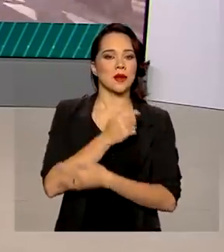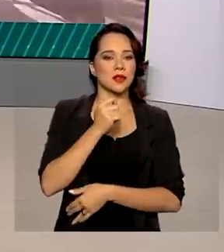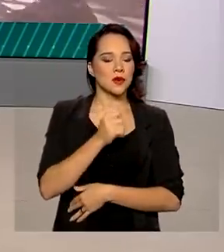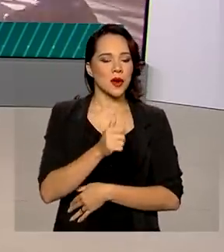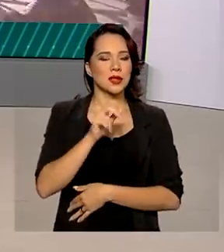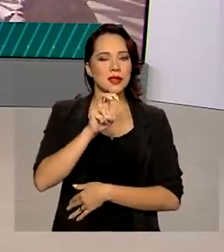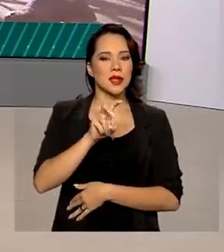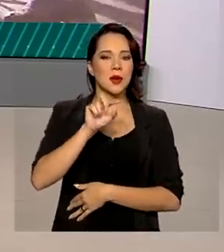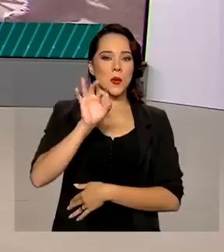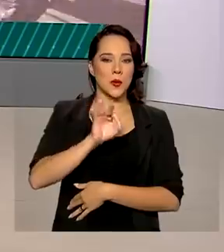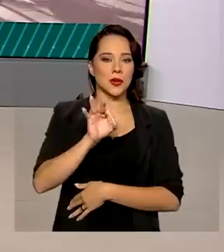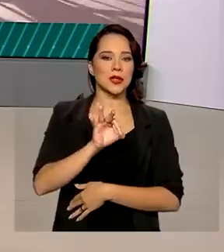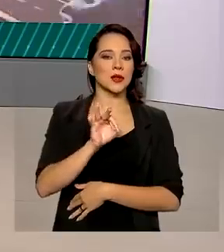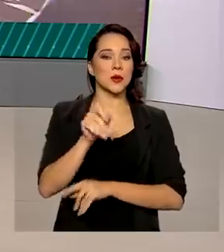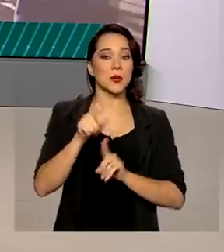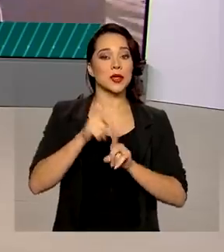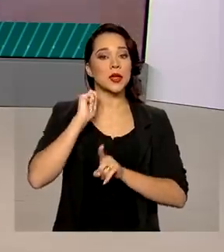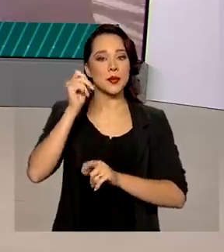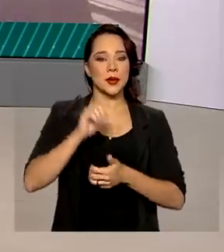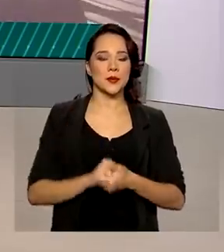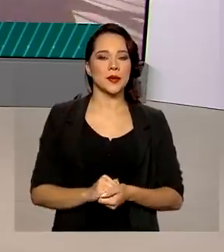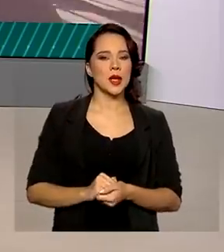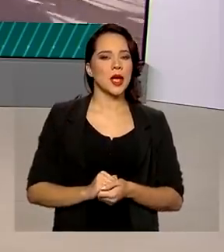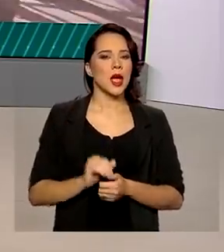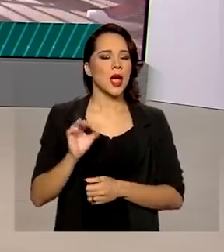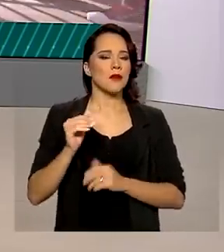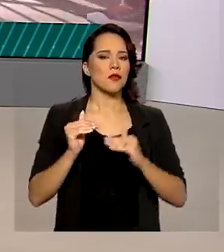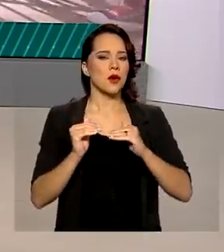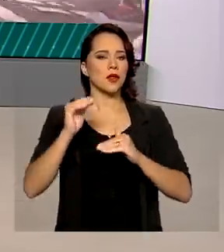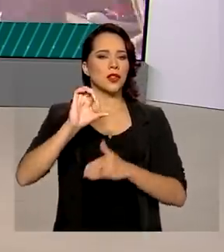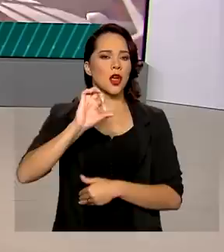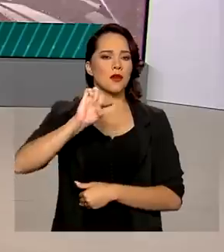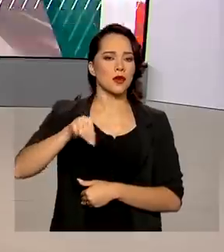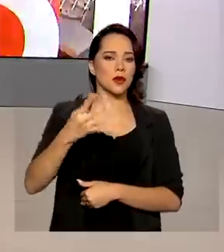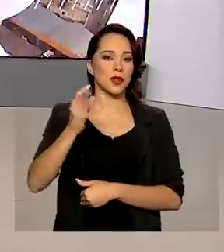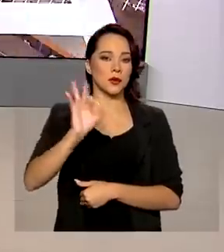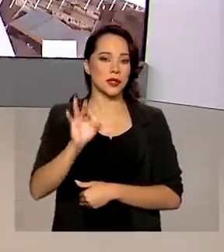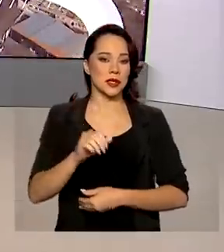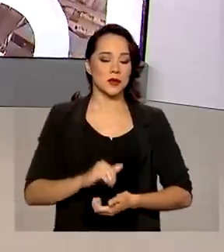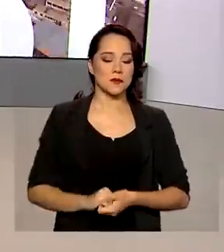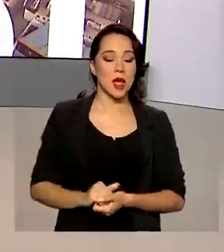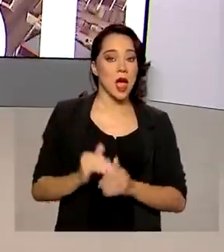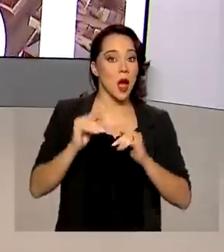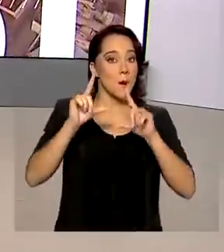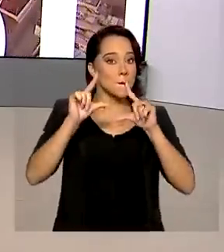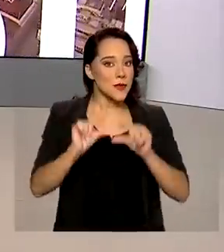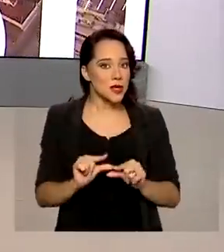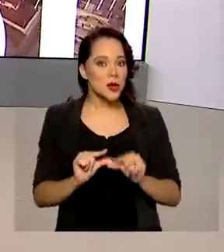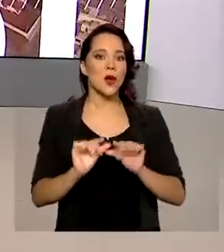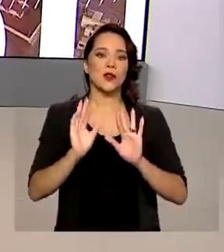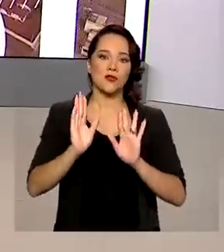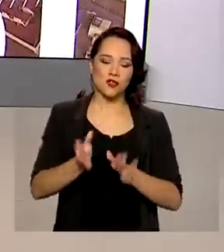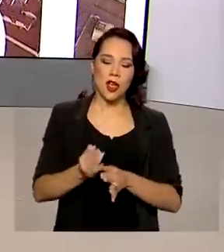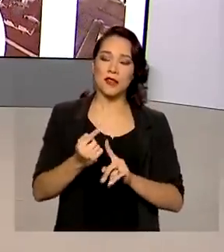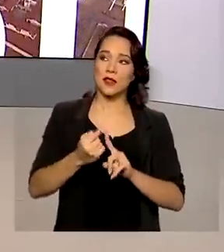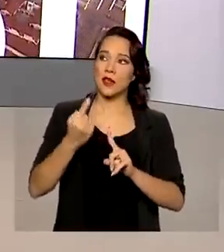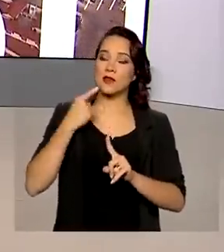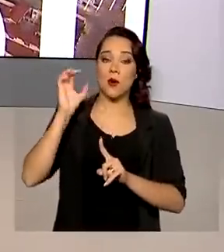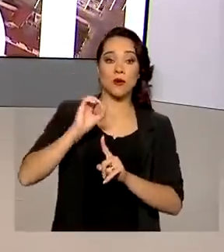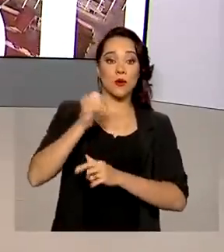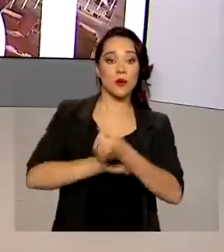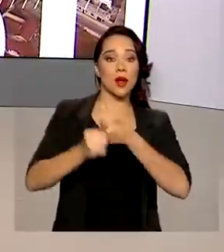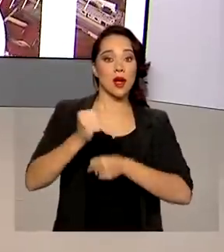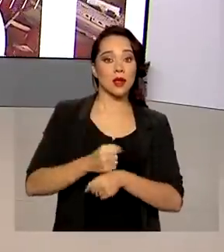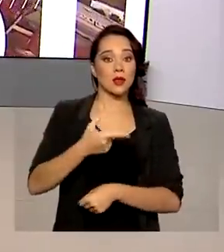pontos percentuais no mês de abril. O índice ficou em 9,4%. É o menor patamar já registrado desde